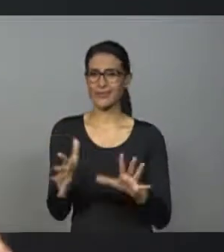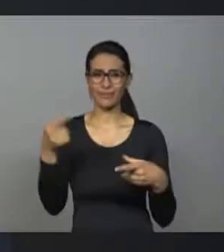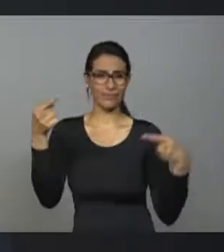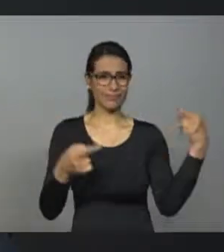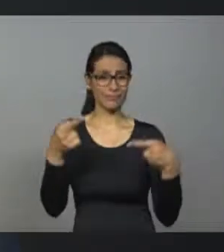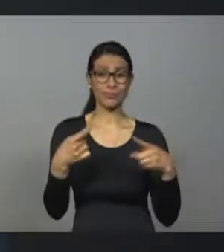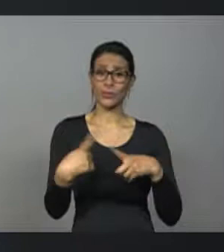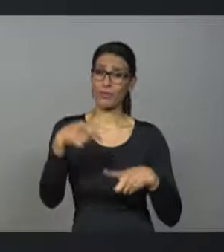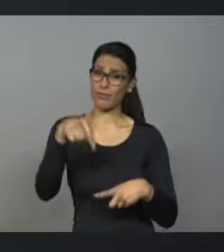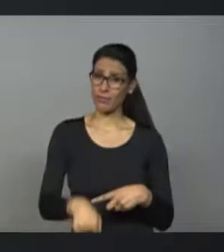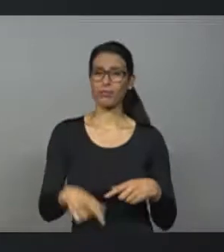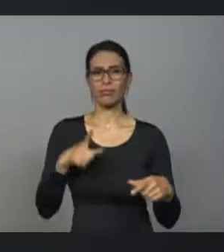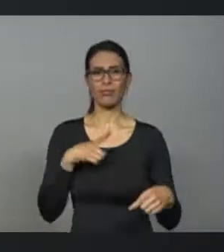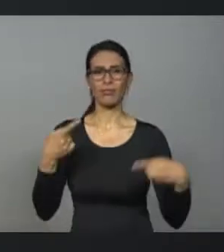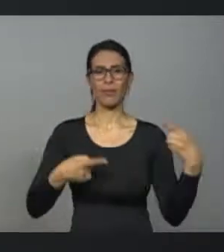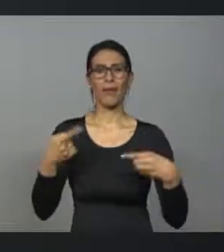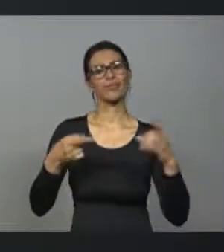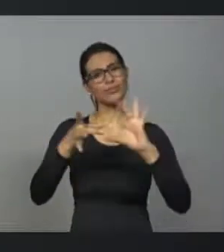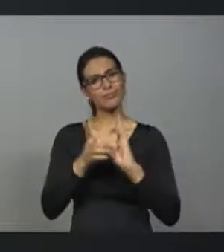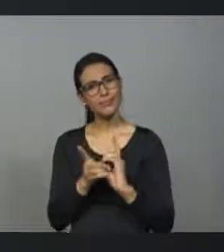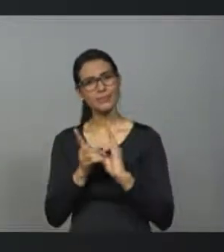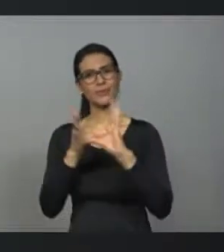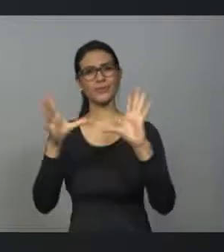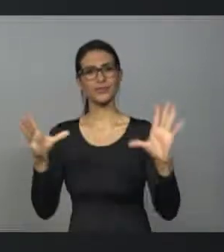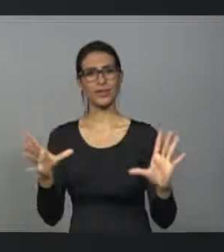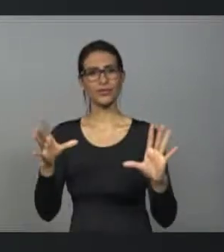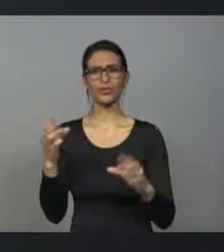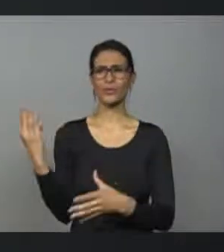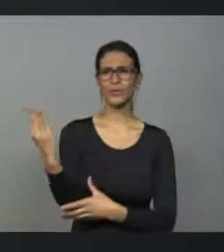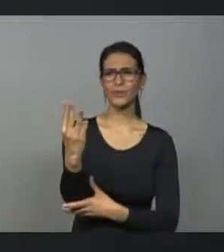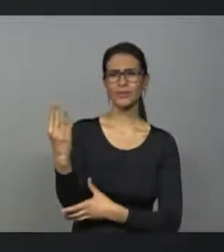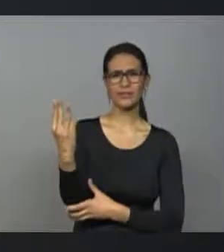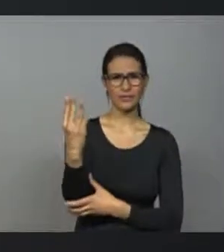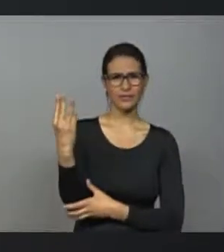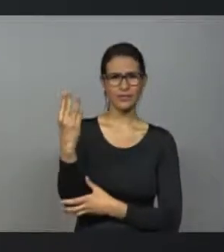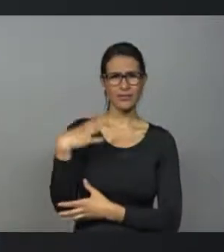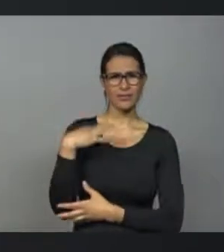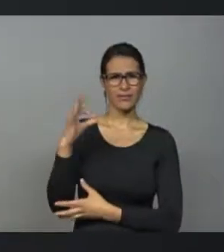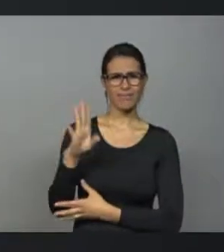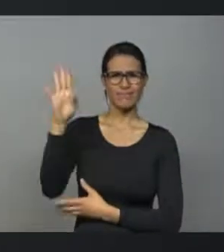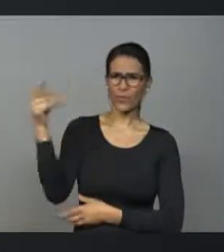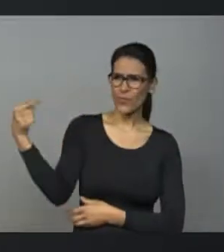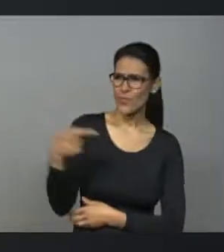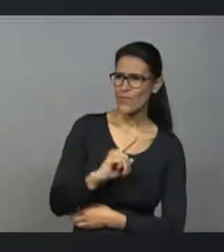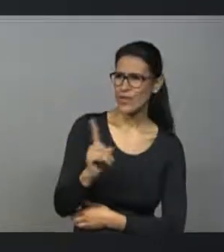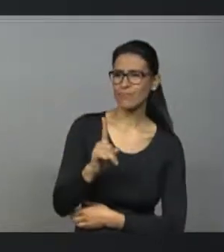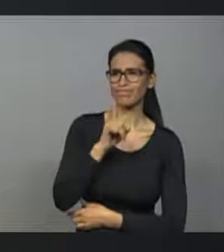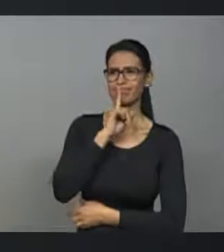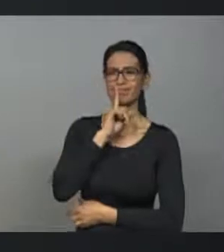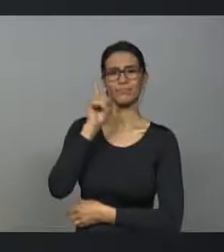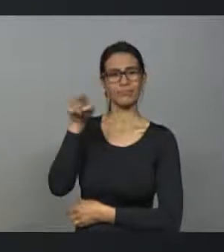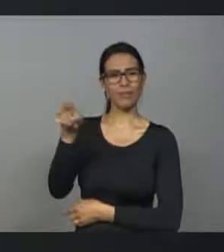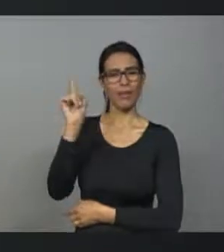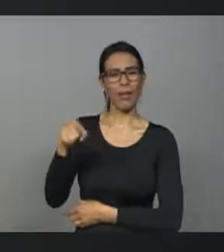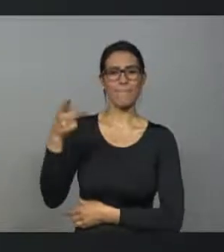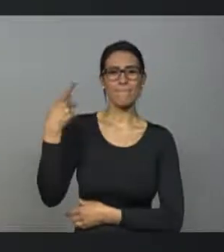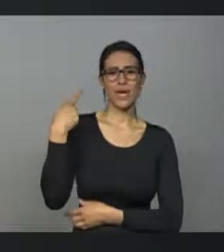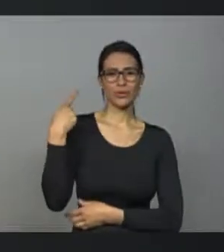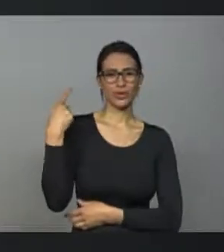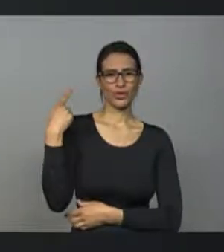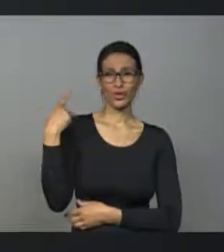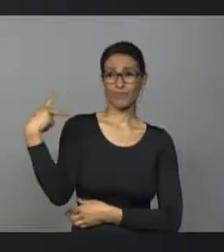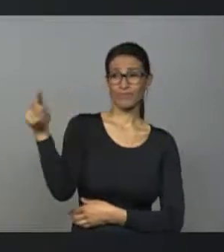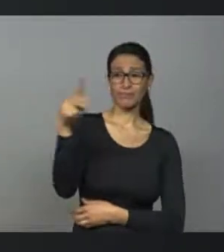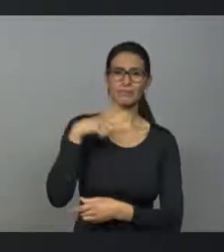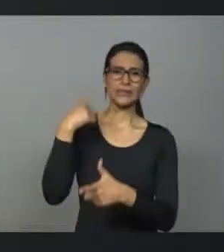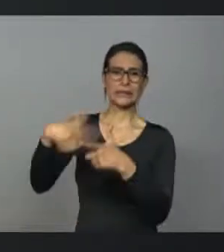democrático, três candidatos que representam justamente os três partidos mais envolvidos com a